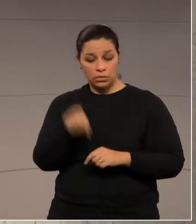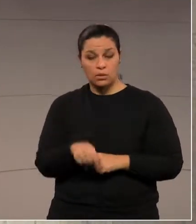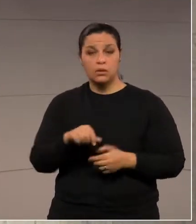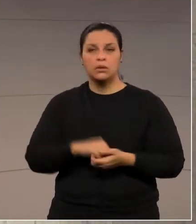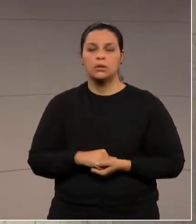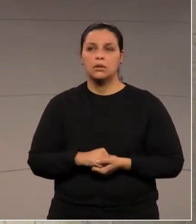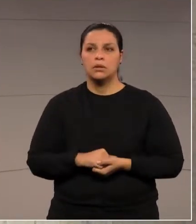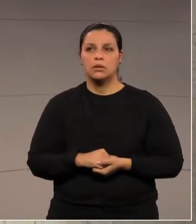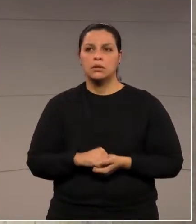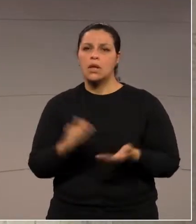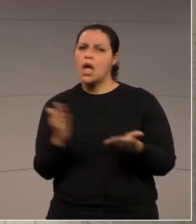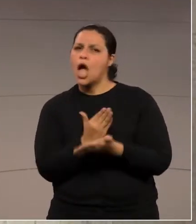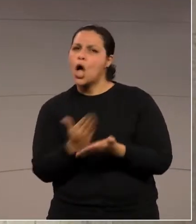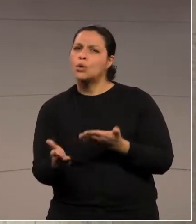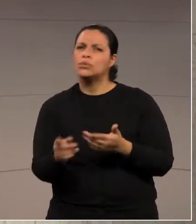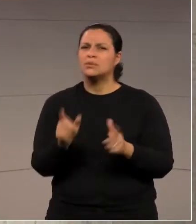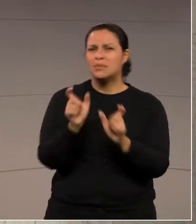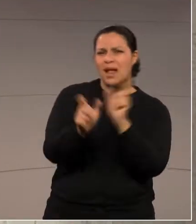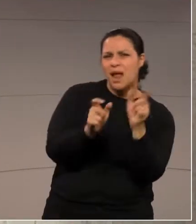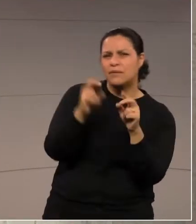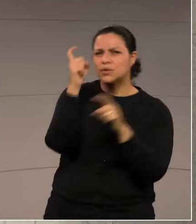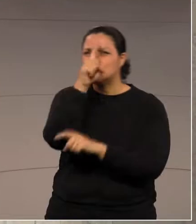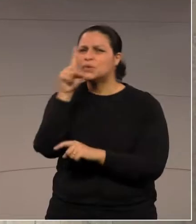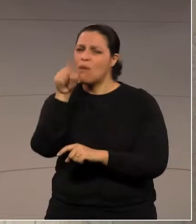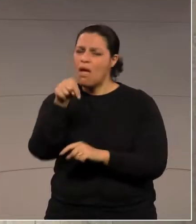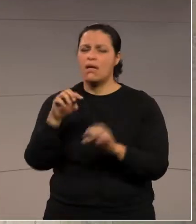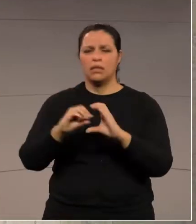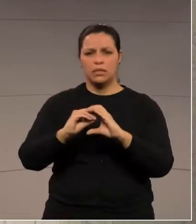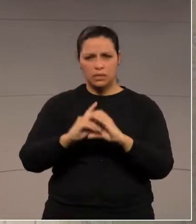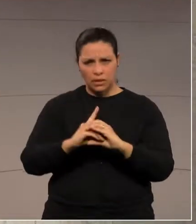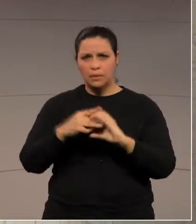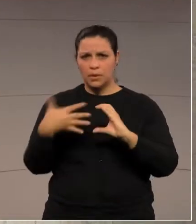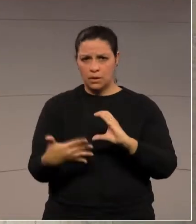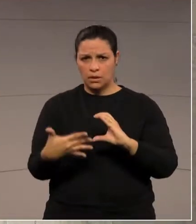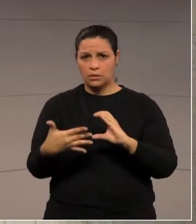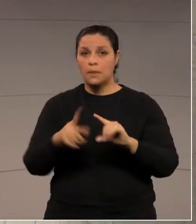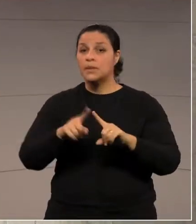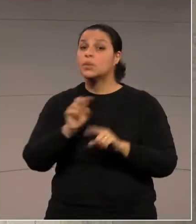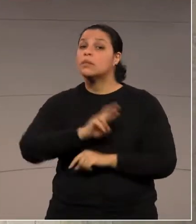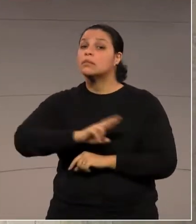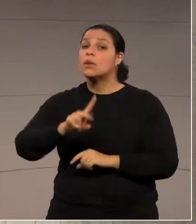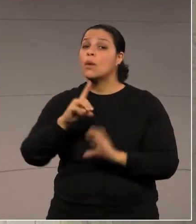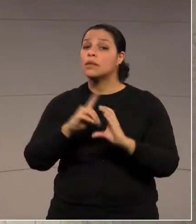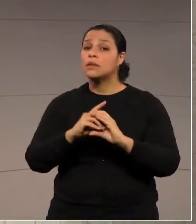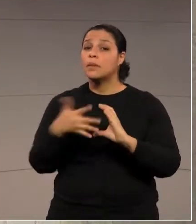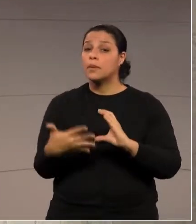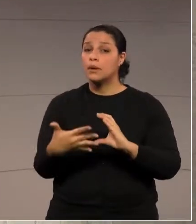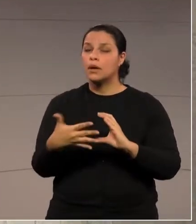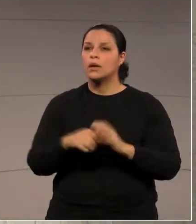com alguns poucos excessos, também é democrático. O que não é democrático